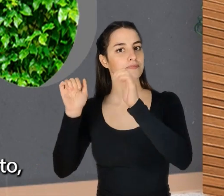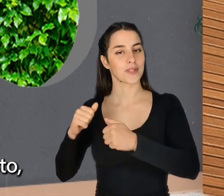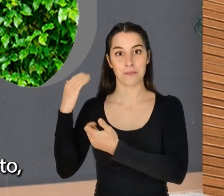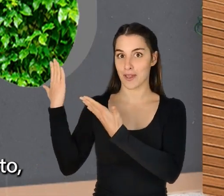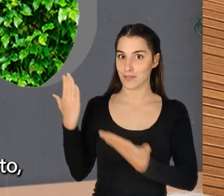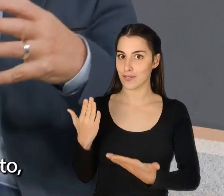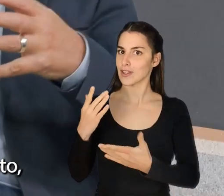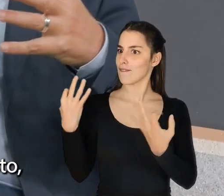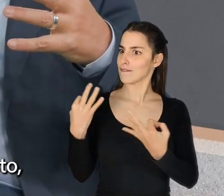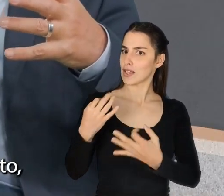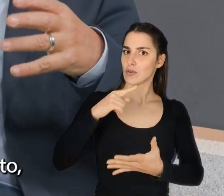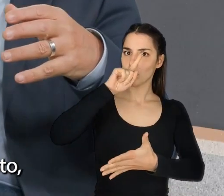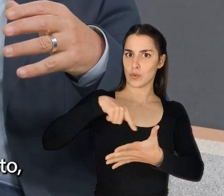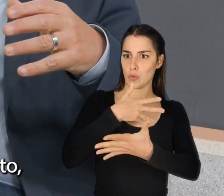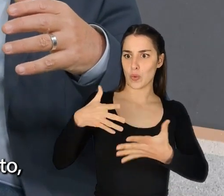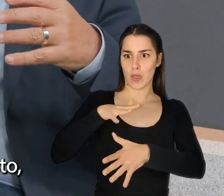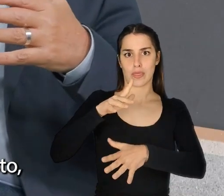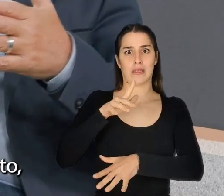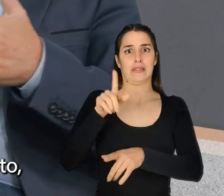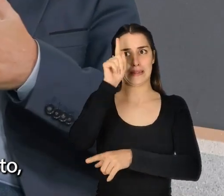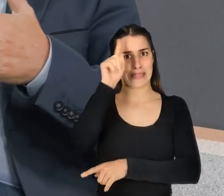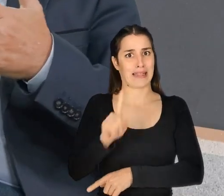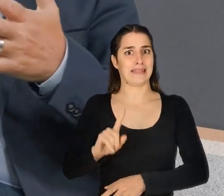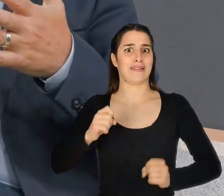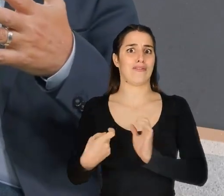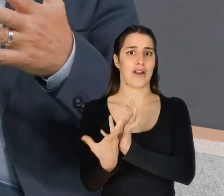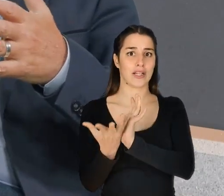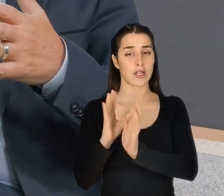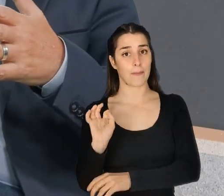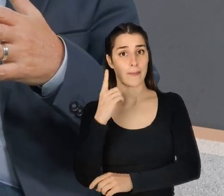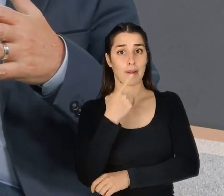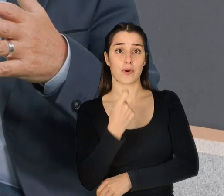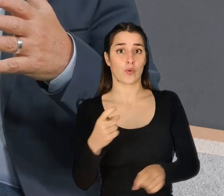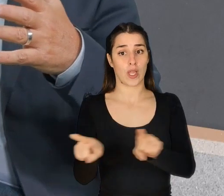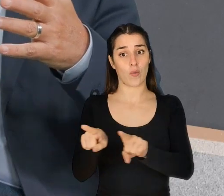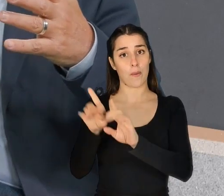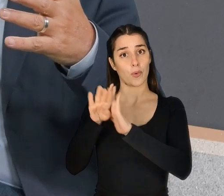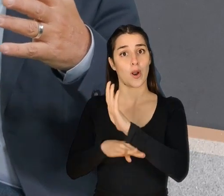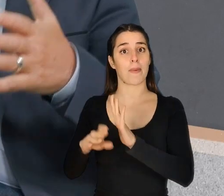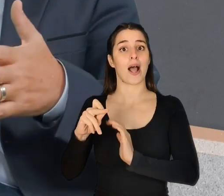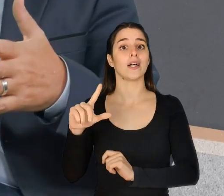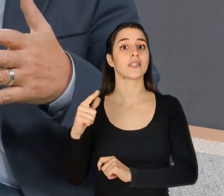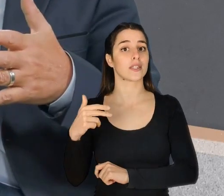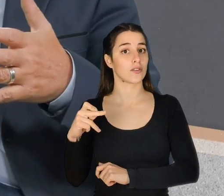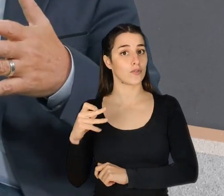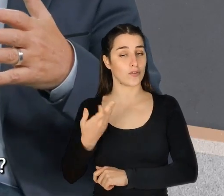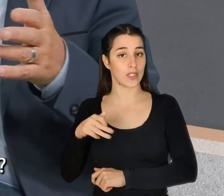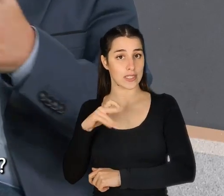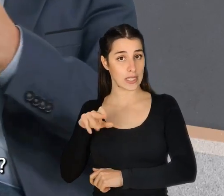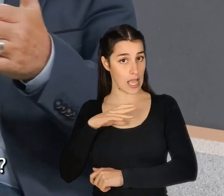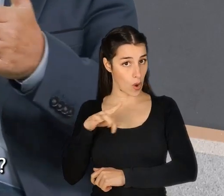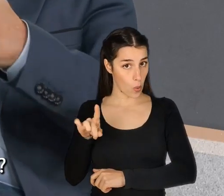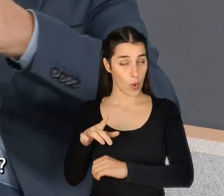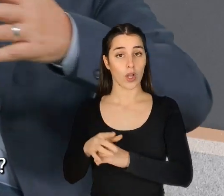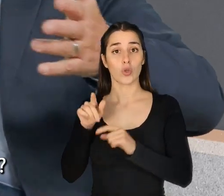No meio dessa tua agenda atribulada. E a primeira pergunta é isto, é tipo a alta definição, que é tu estás feliz ou não? Se